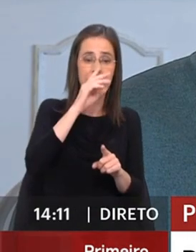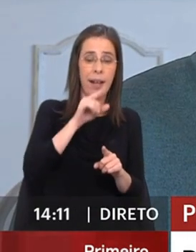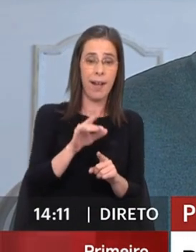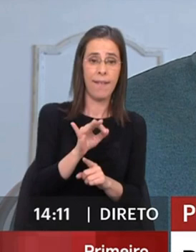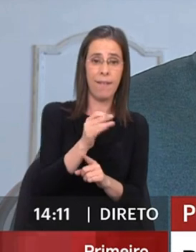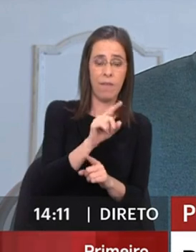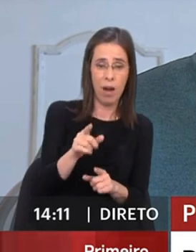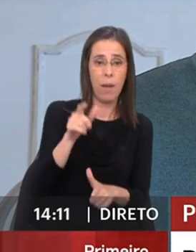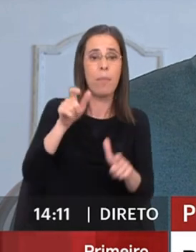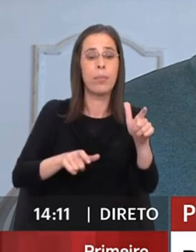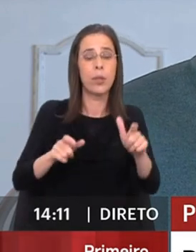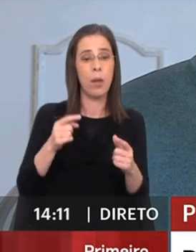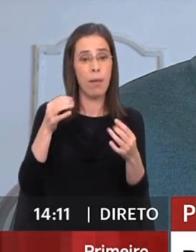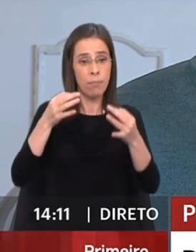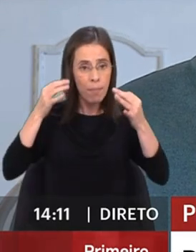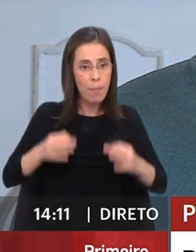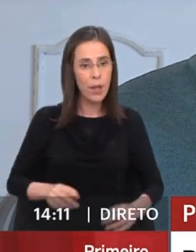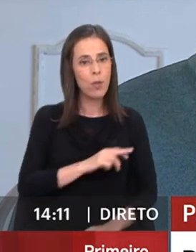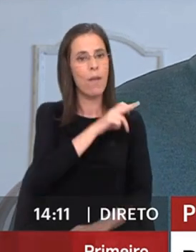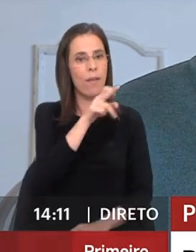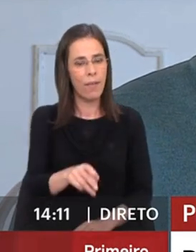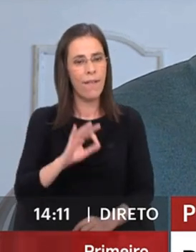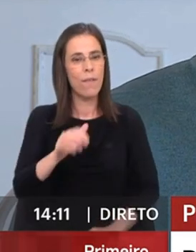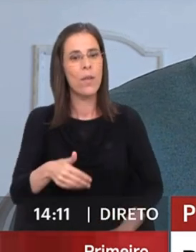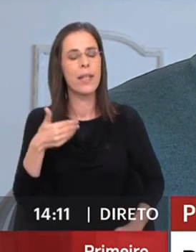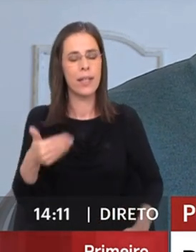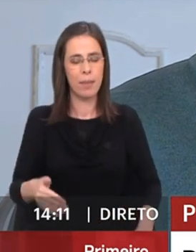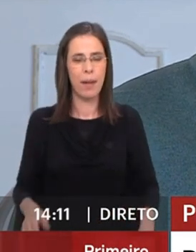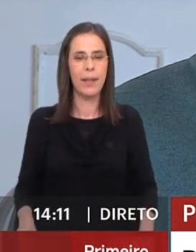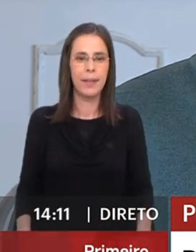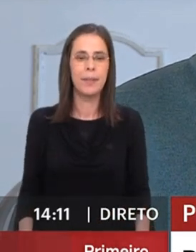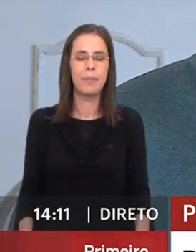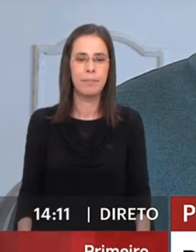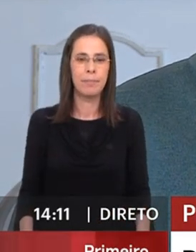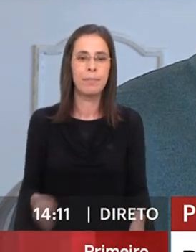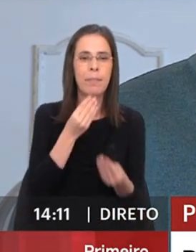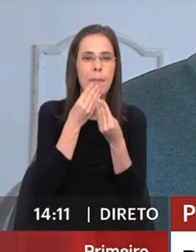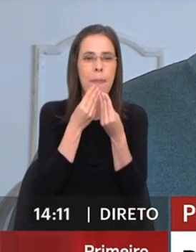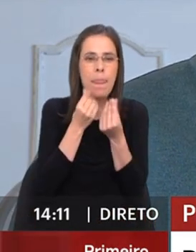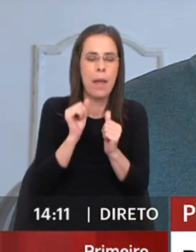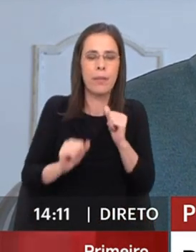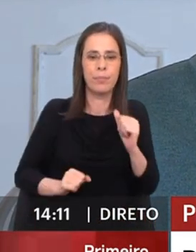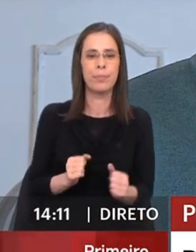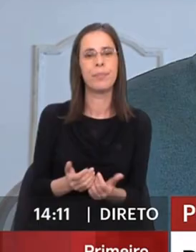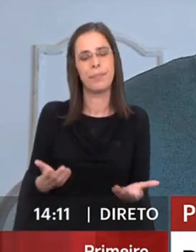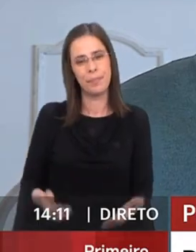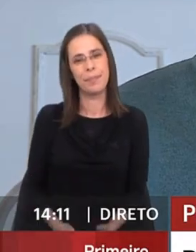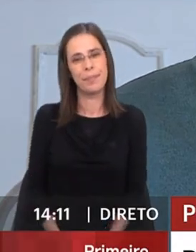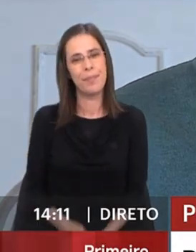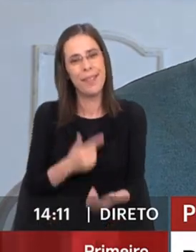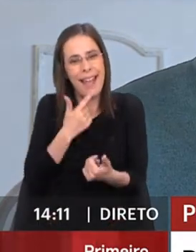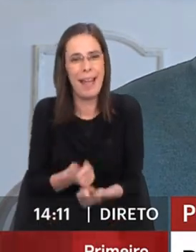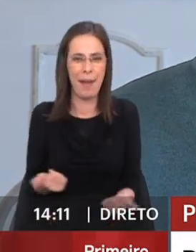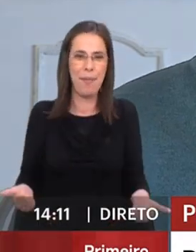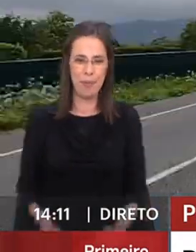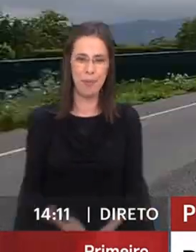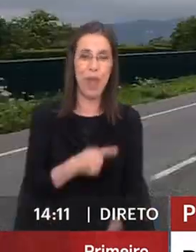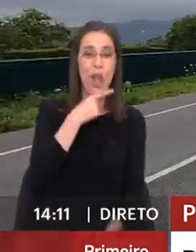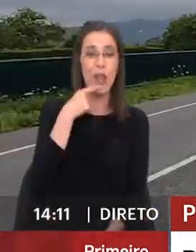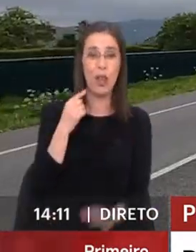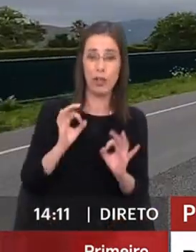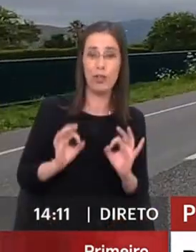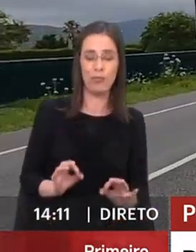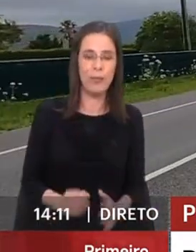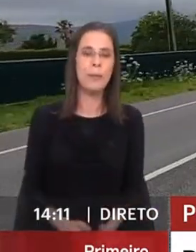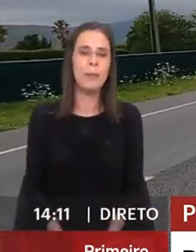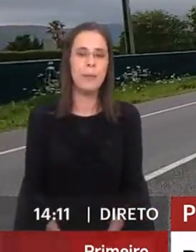por fã. Há pessoas que vêm de propósito mesmo, ao fim de semana, de gostar as clarinhas porque é bom. É um doce muito bom.